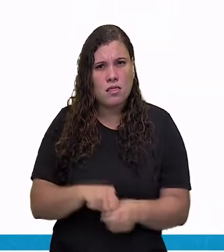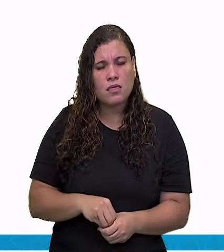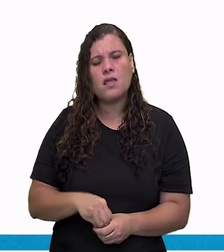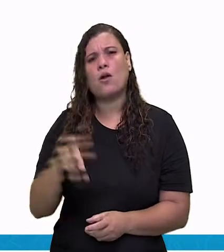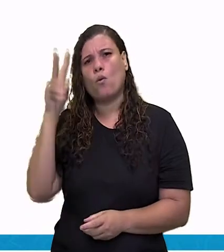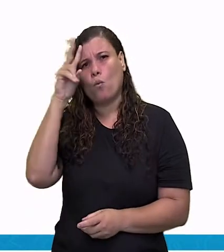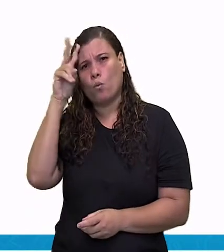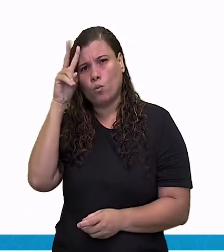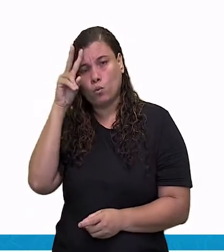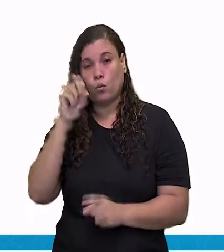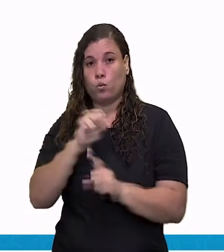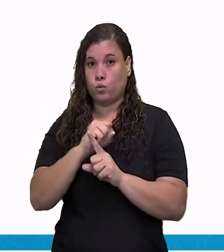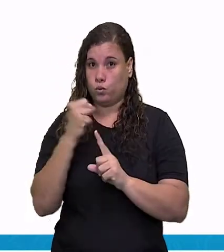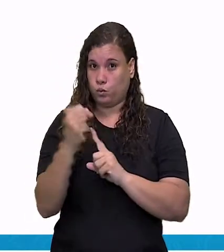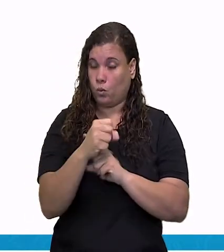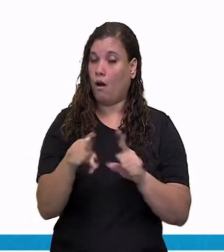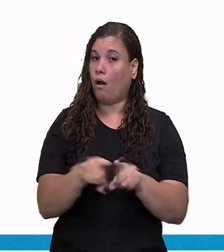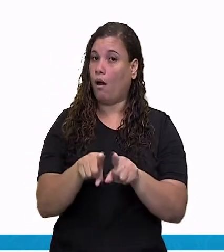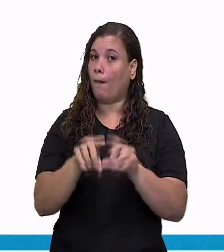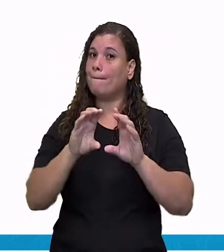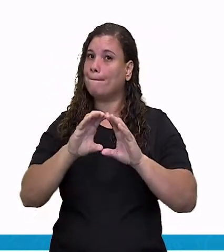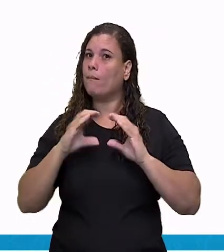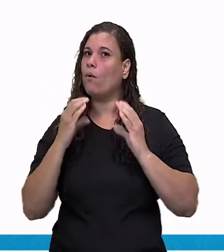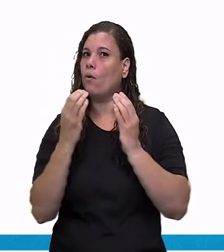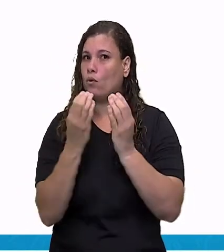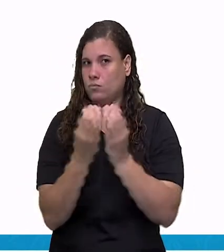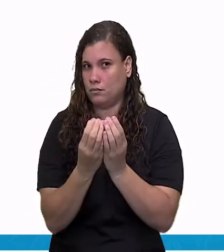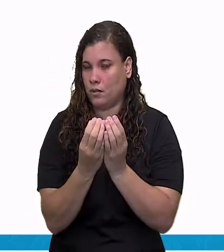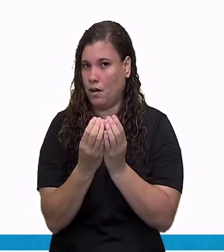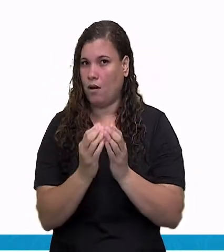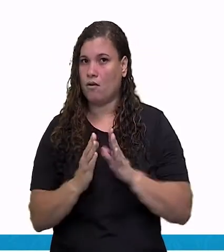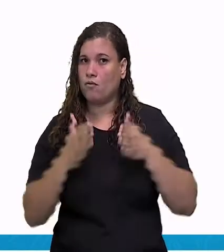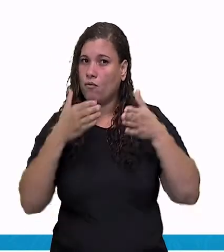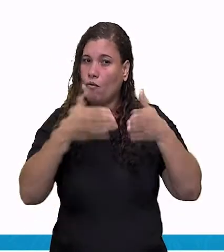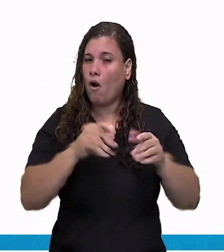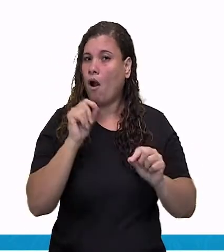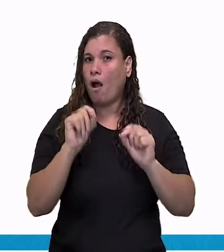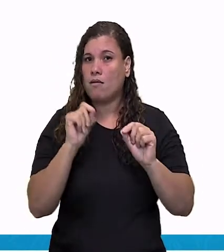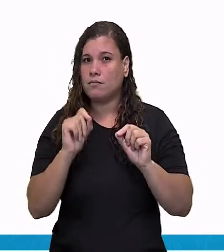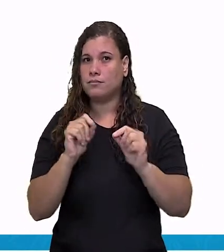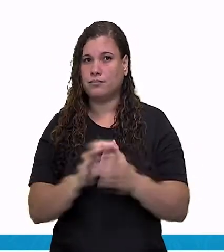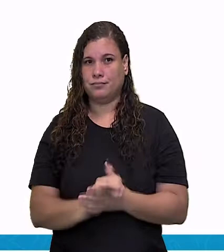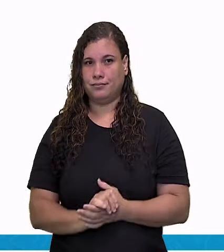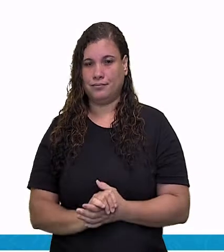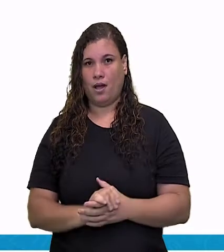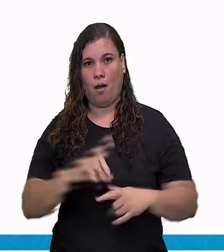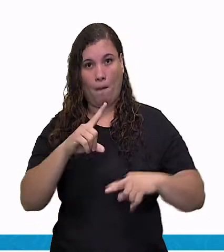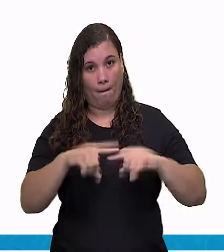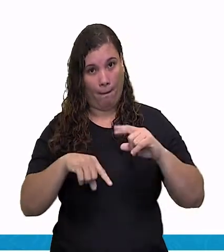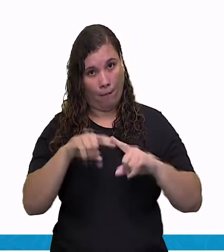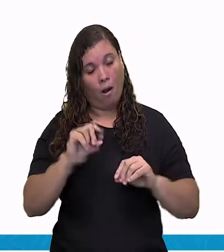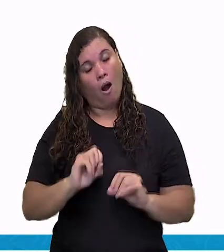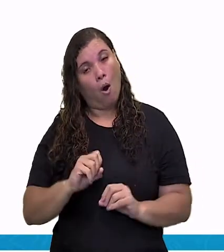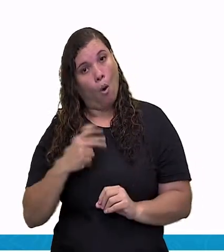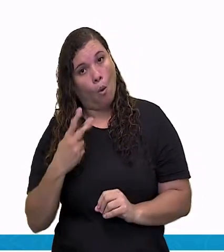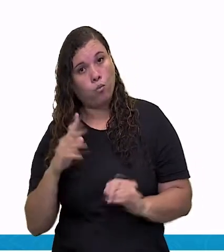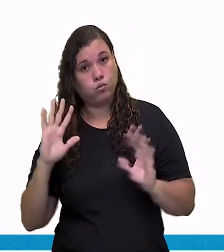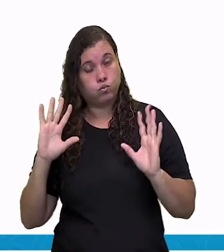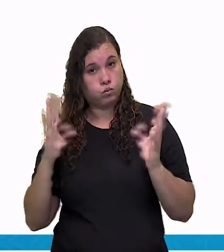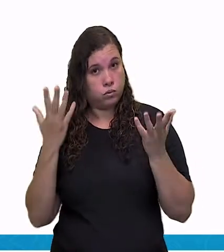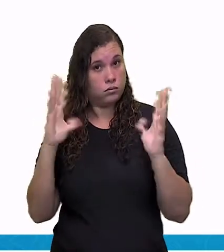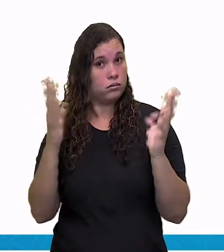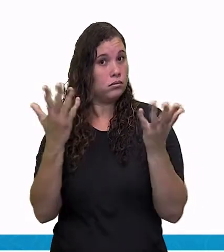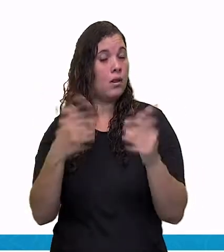sociedade ou de uma comunidade. Então com certeza você já deve ter ouvido falar e você já deve perceber que o